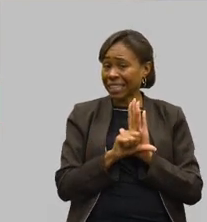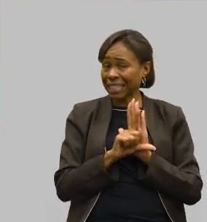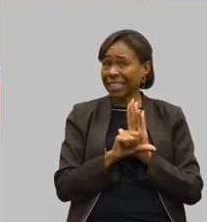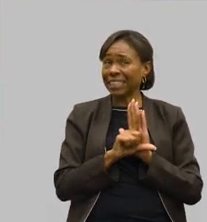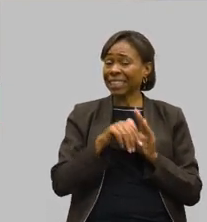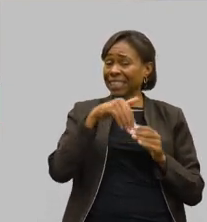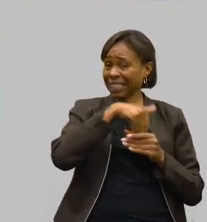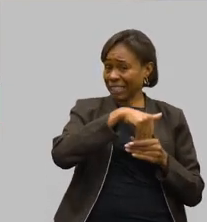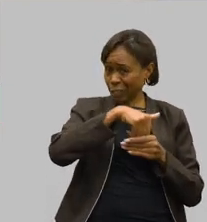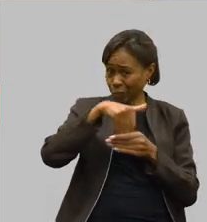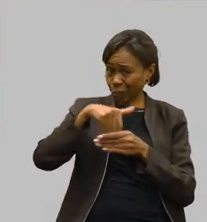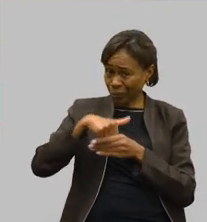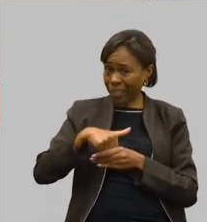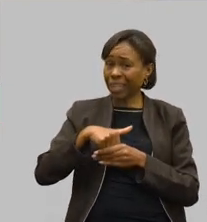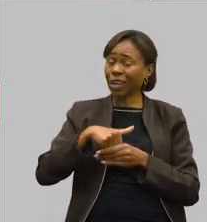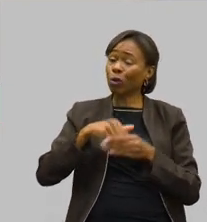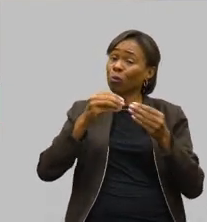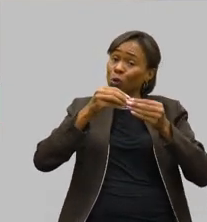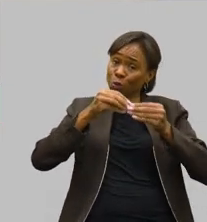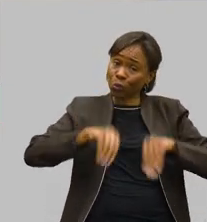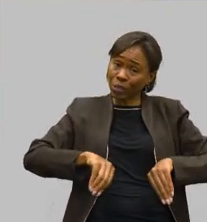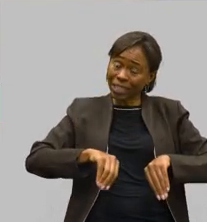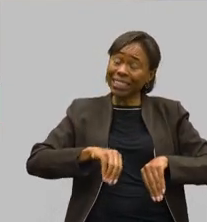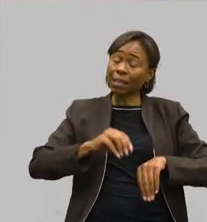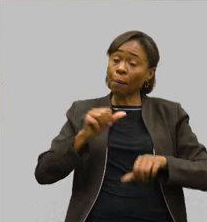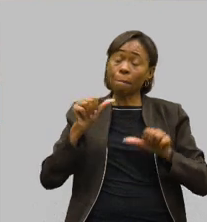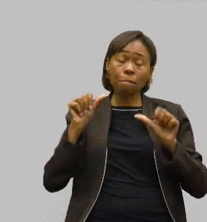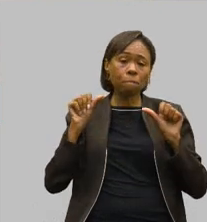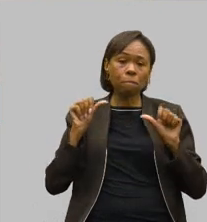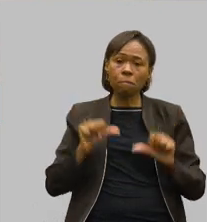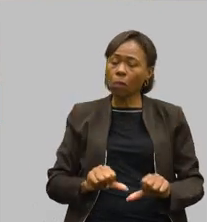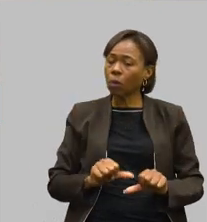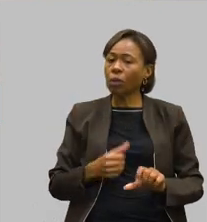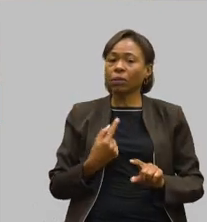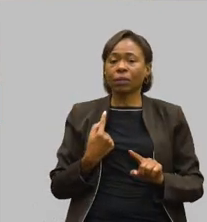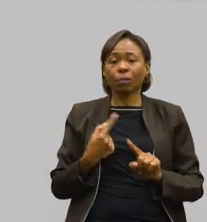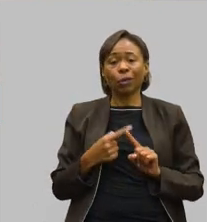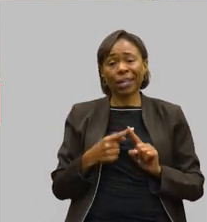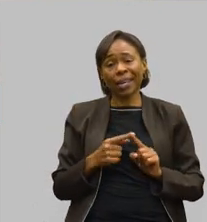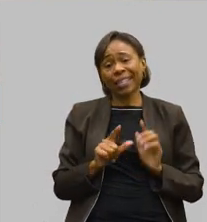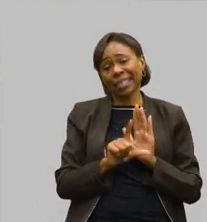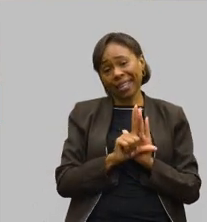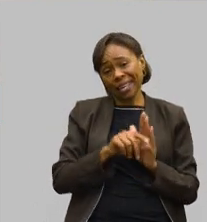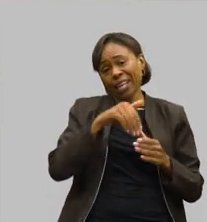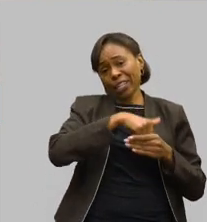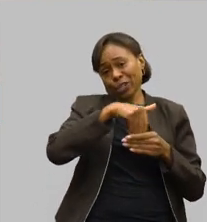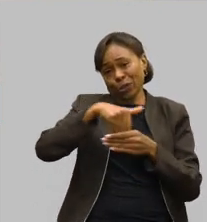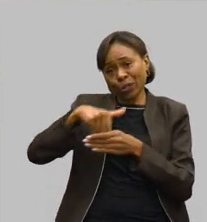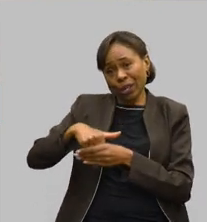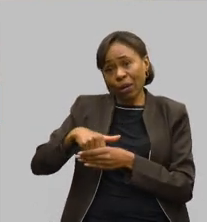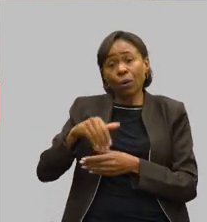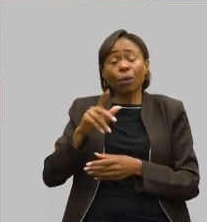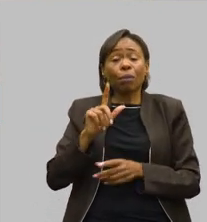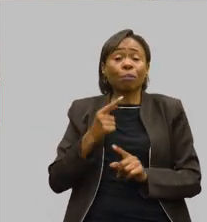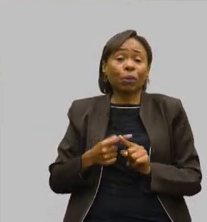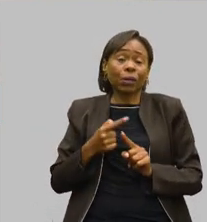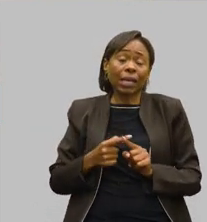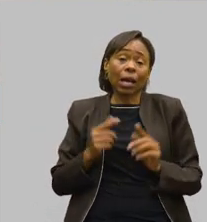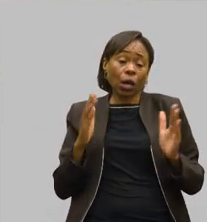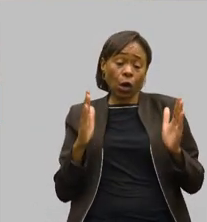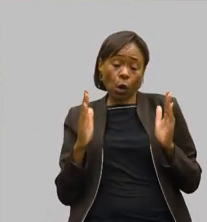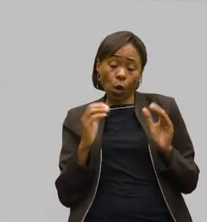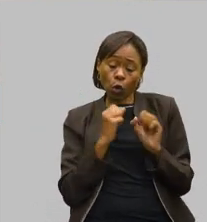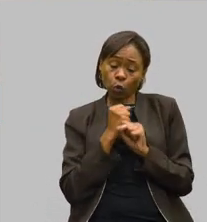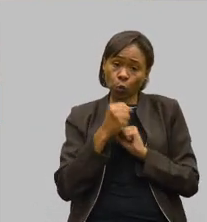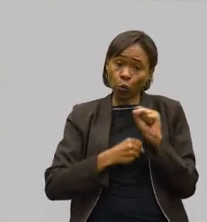a secretária que mais seja prejudicada por essa legislação eleitoral, que fica parecendo que no ano eleitoral a política